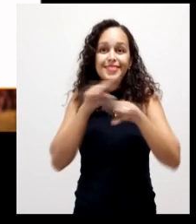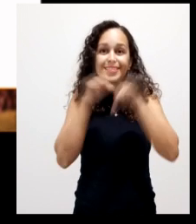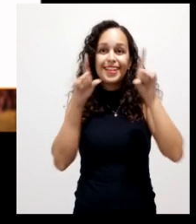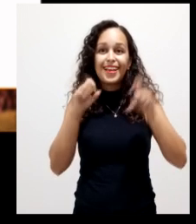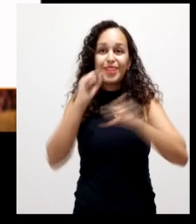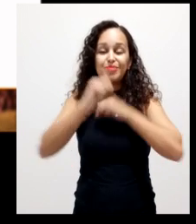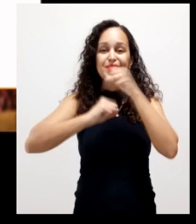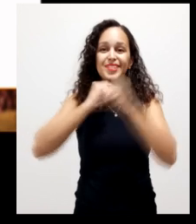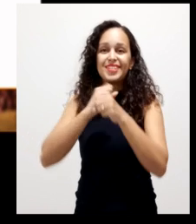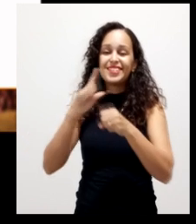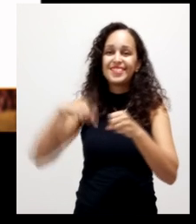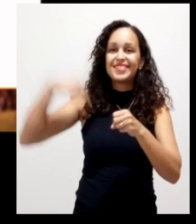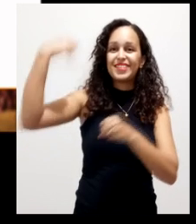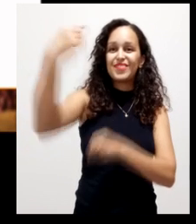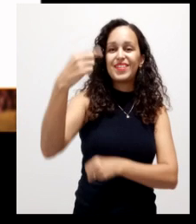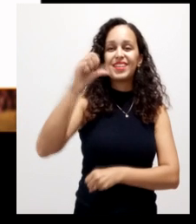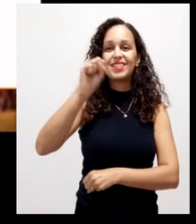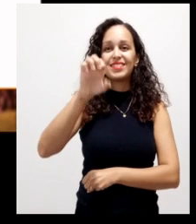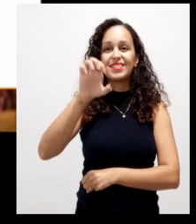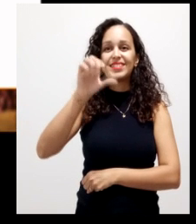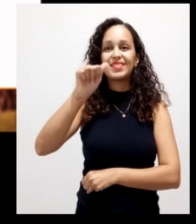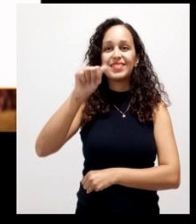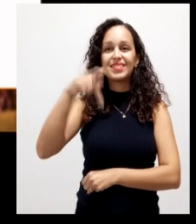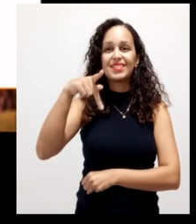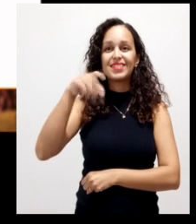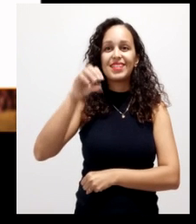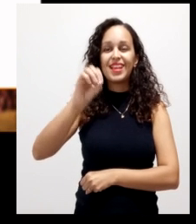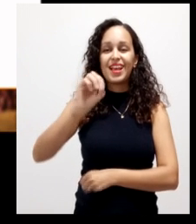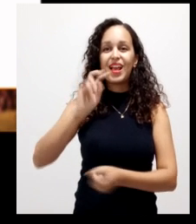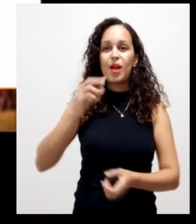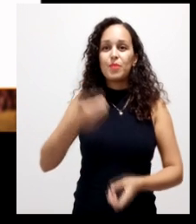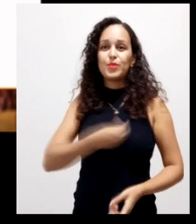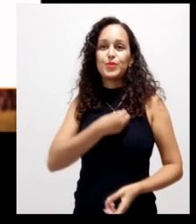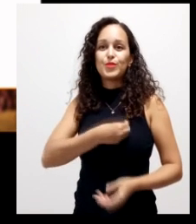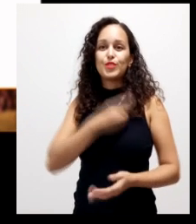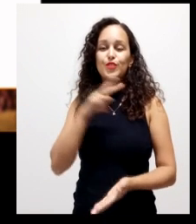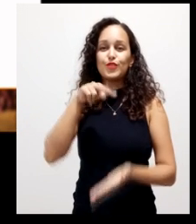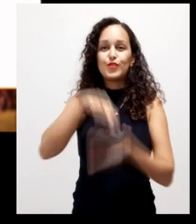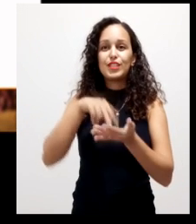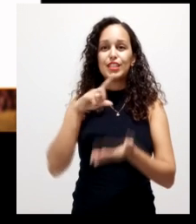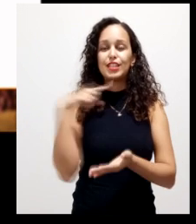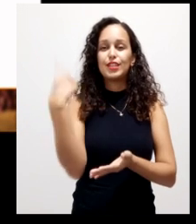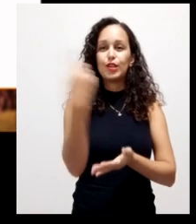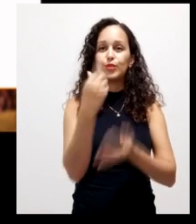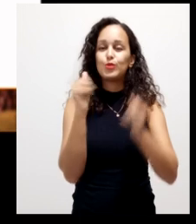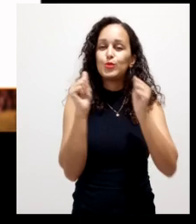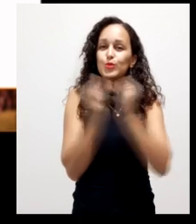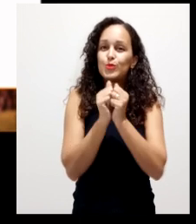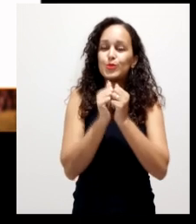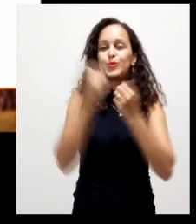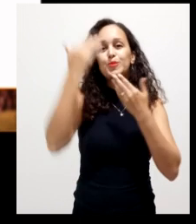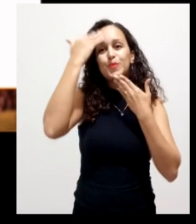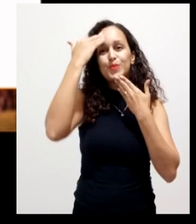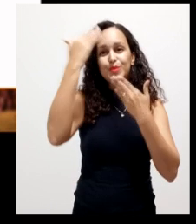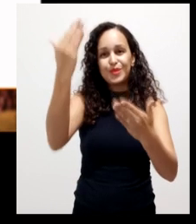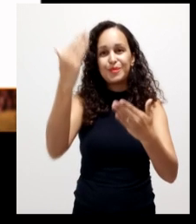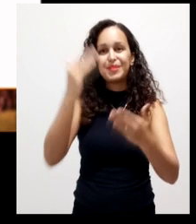ano a CEAPO ela seja presencial e que nós possamos estar juntos novamente e muito obrigado